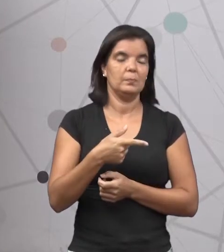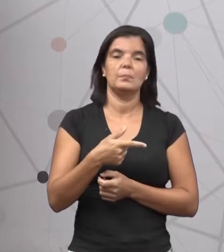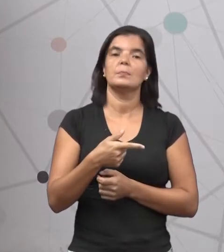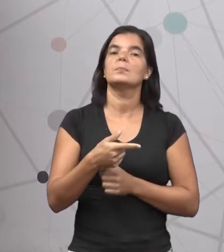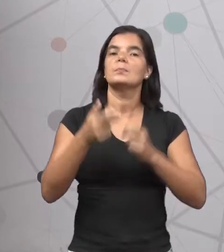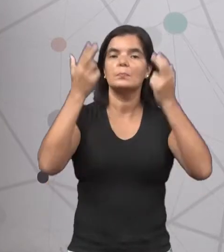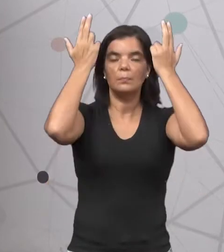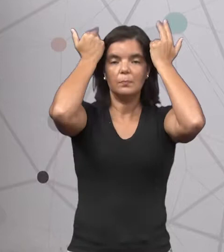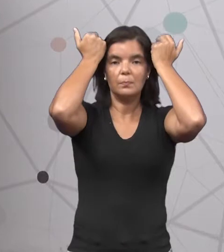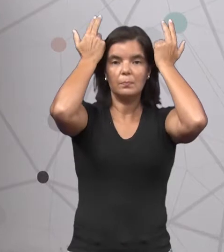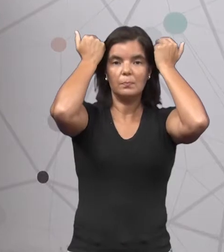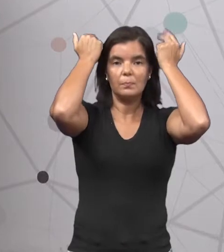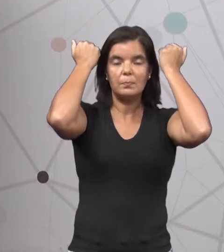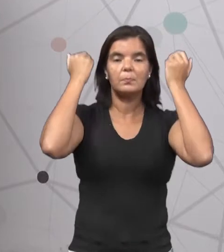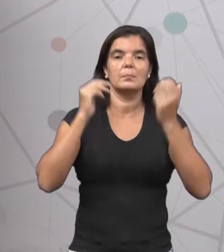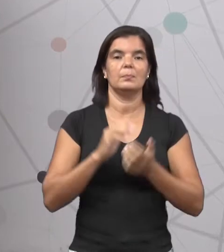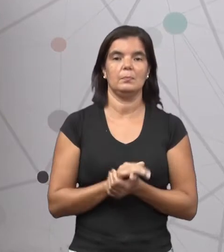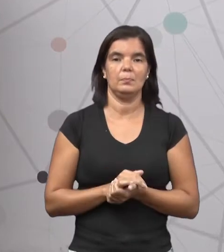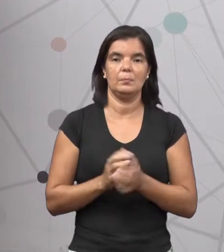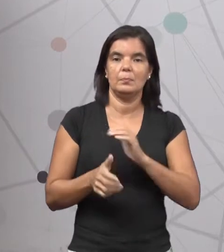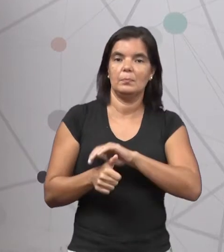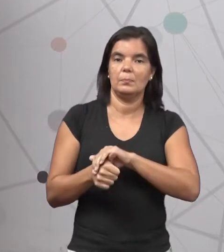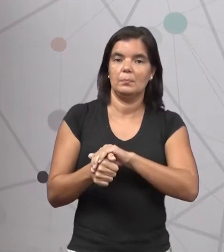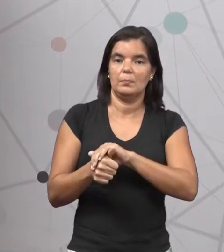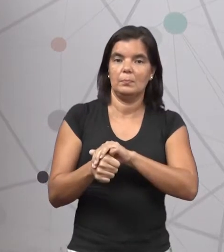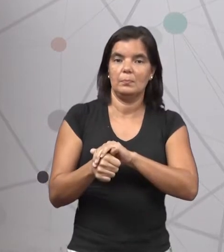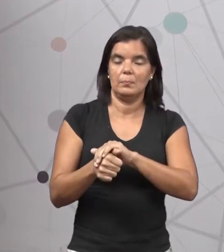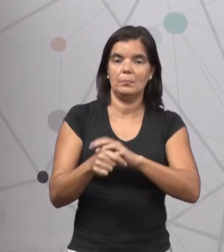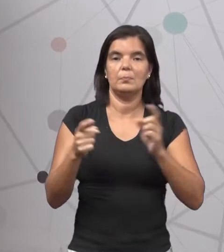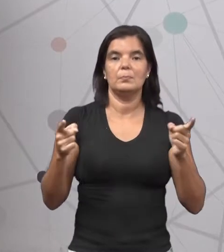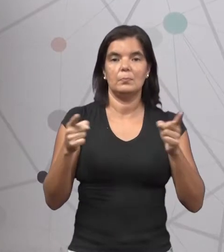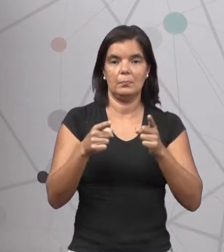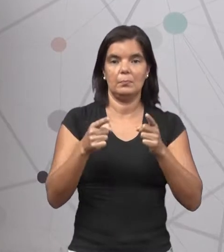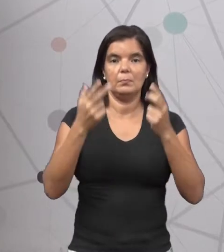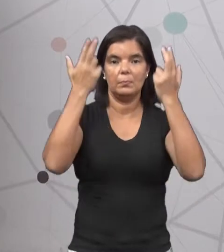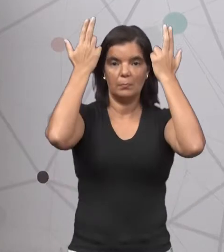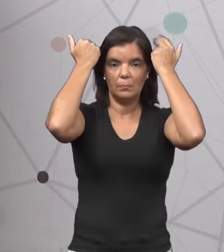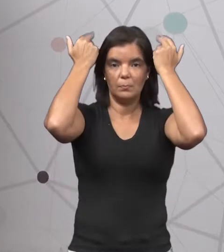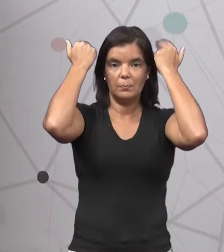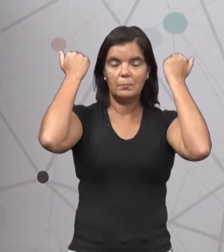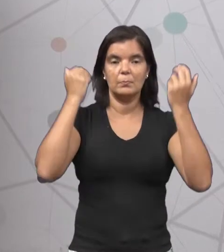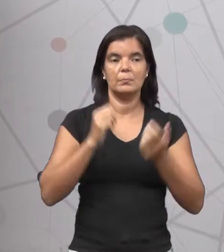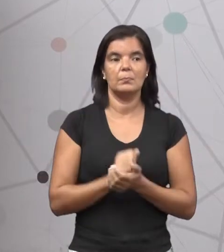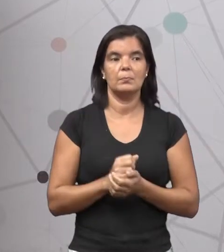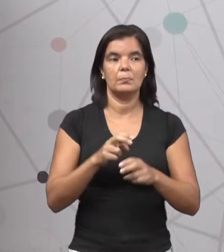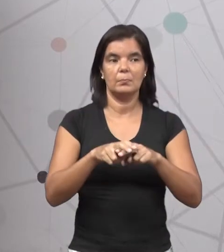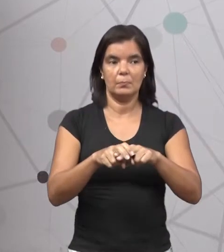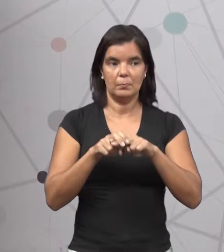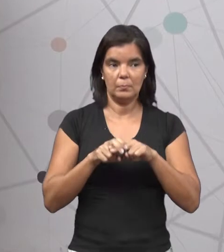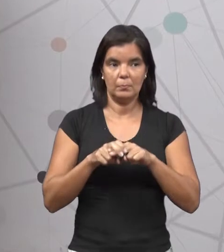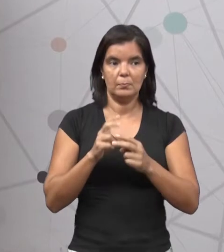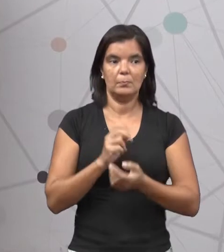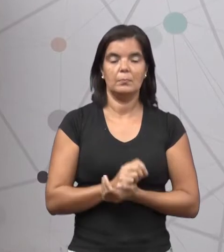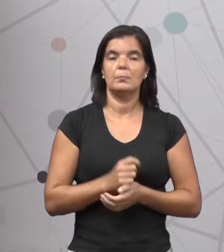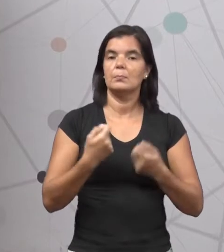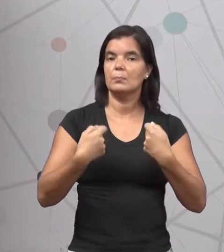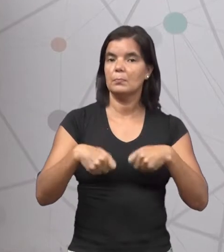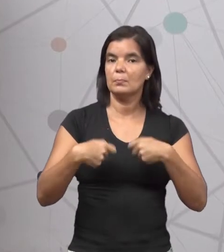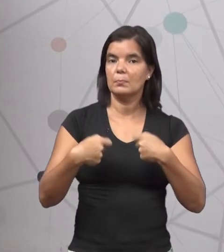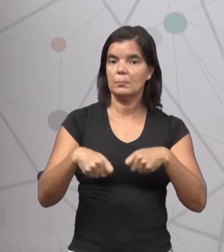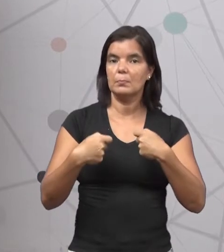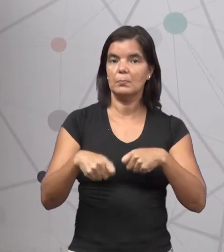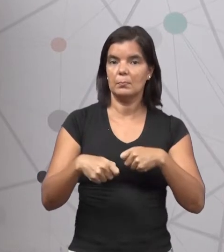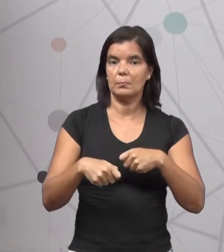da lebre. O passo da tartaruga era menor do que o da lebre. E por isso, ela precisou